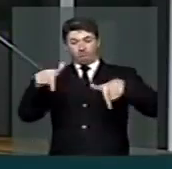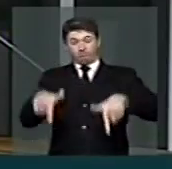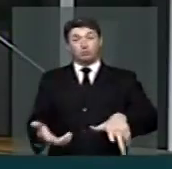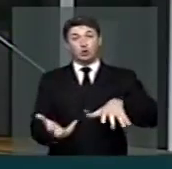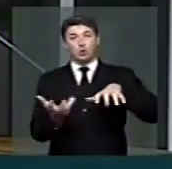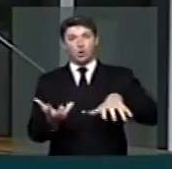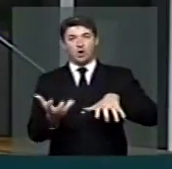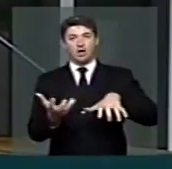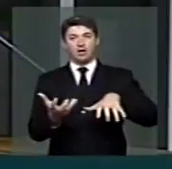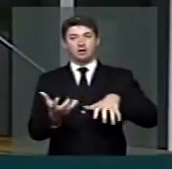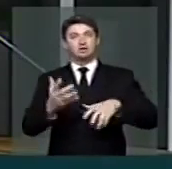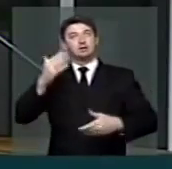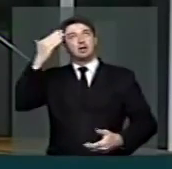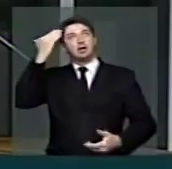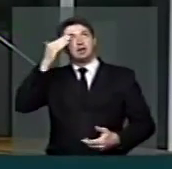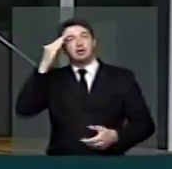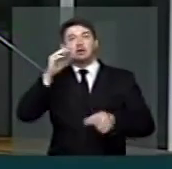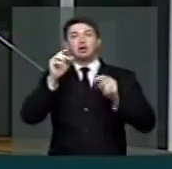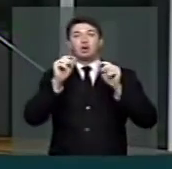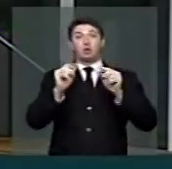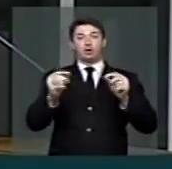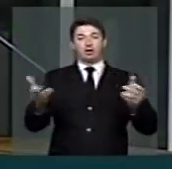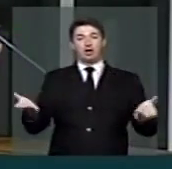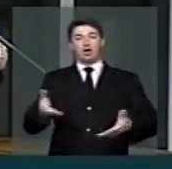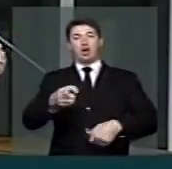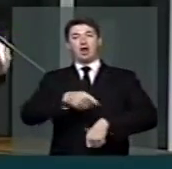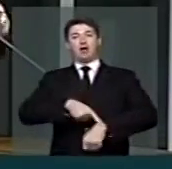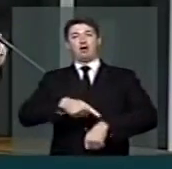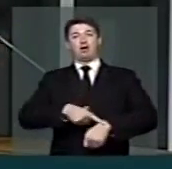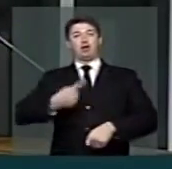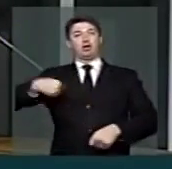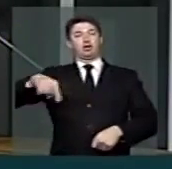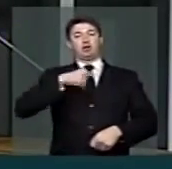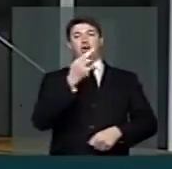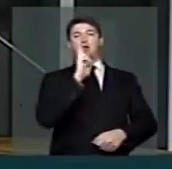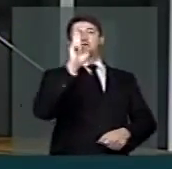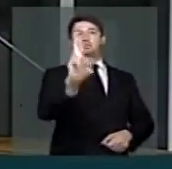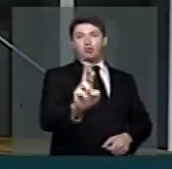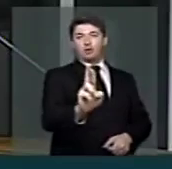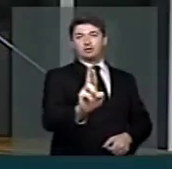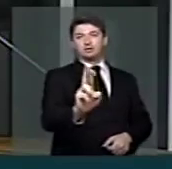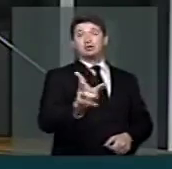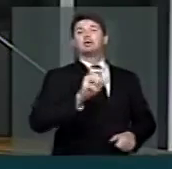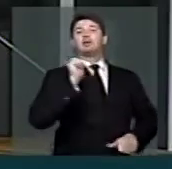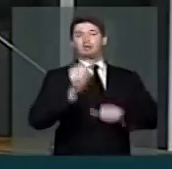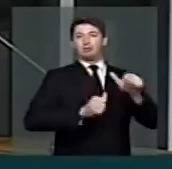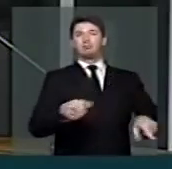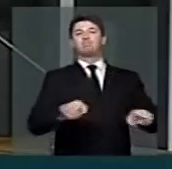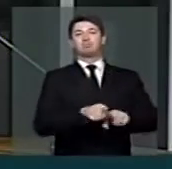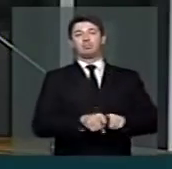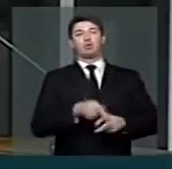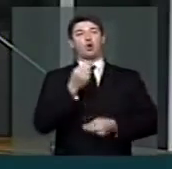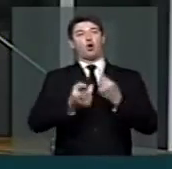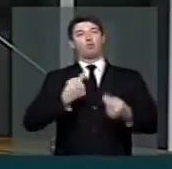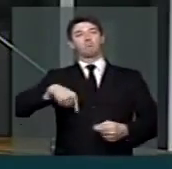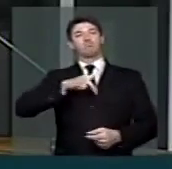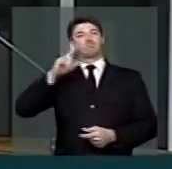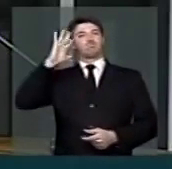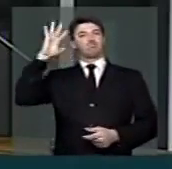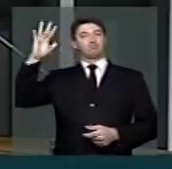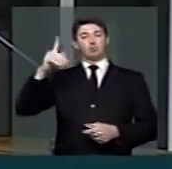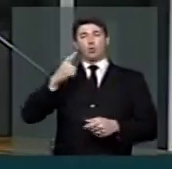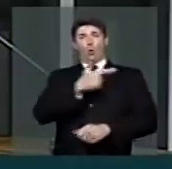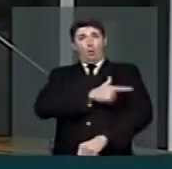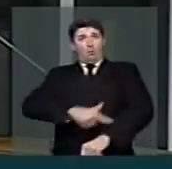Nacional compreender que é chegado o momento de nós darmos respostas e mudarmos, inclusive, sim, a nossa visão, o nosso